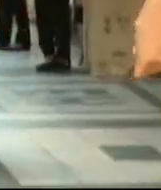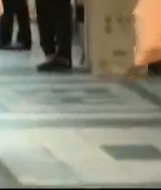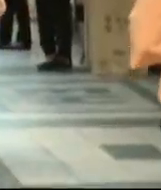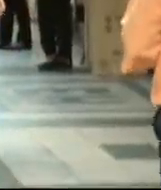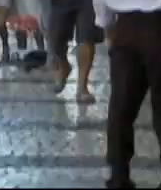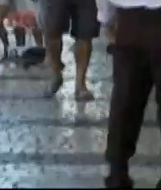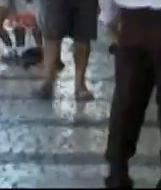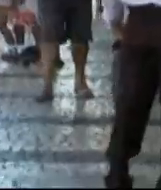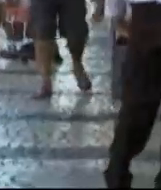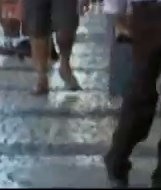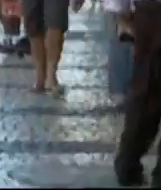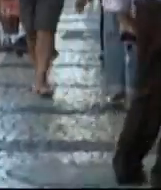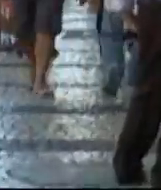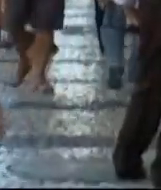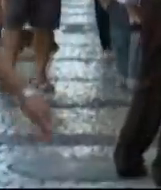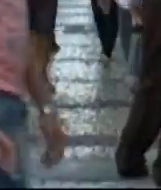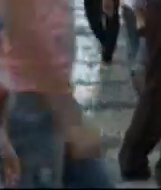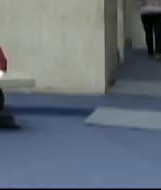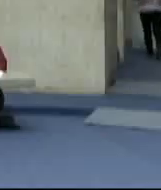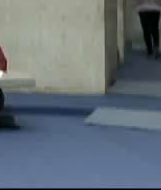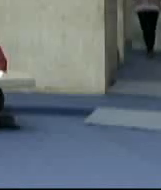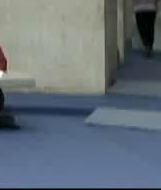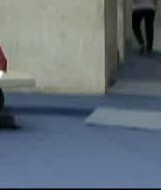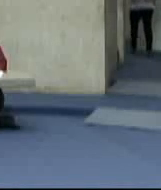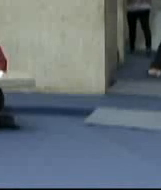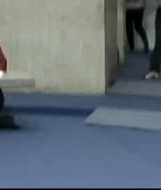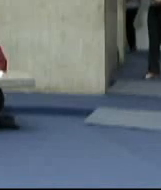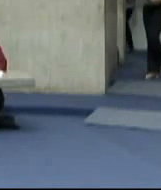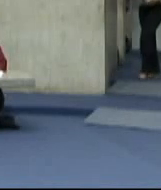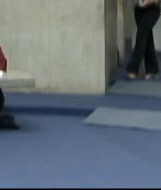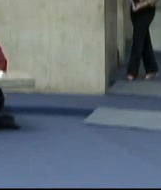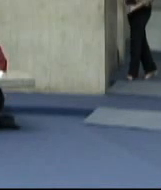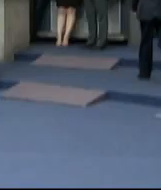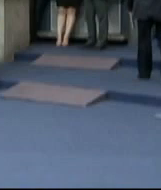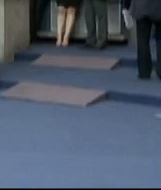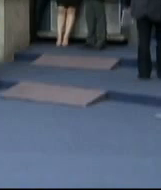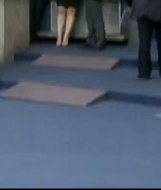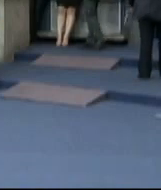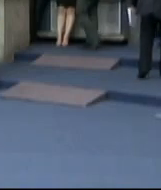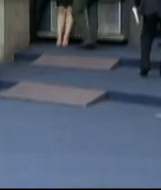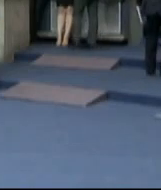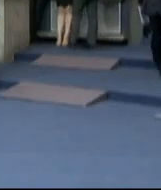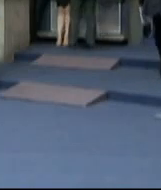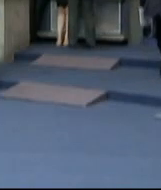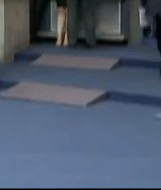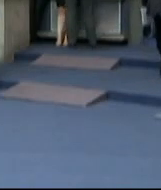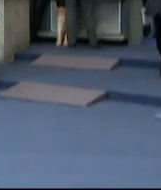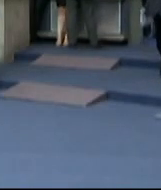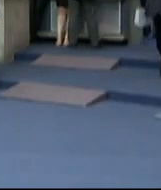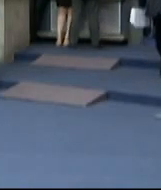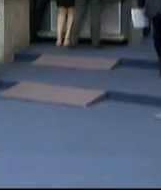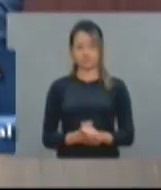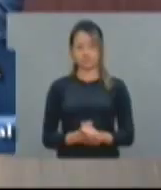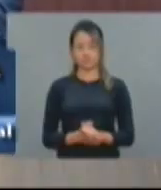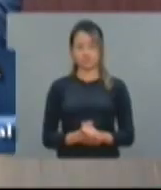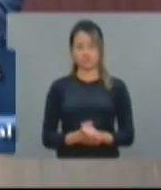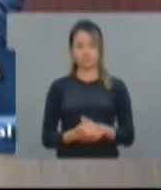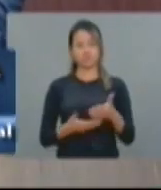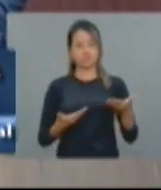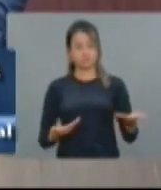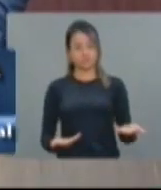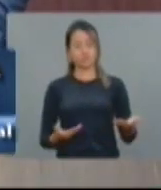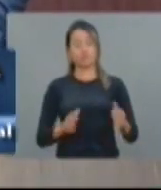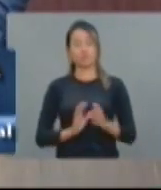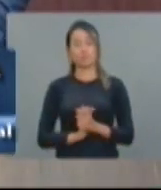ajuste fiscal. As opiniões divergentes chegaram à casa do povo. Deputados repercutiram os assuntos na